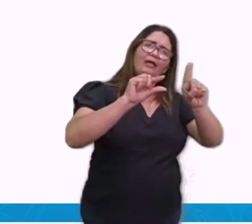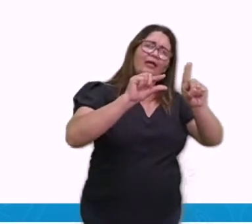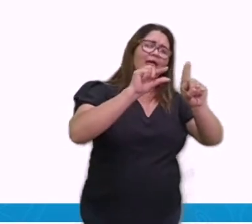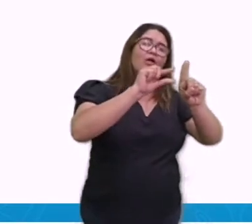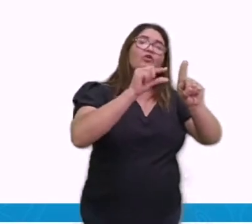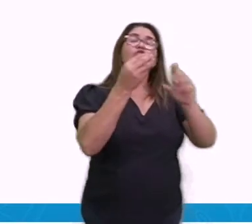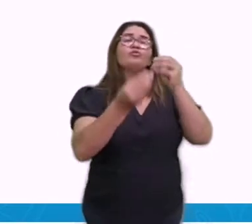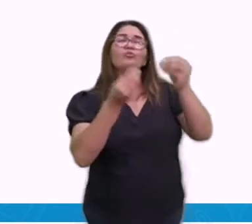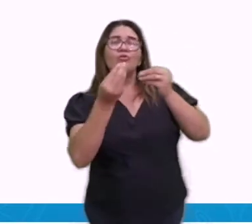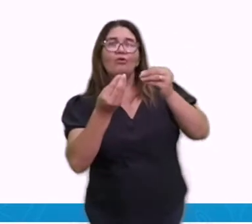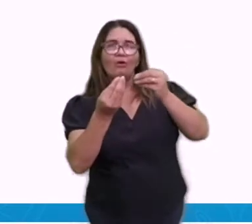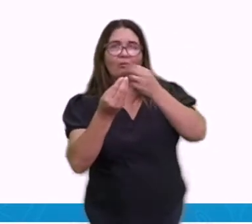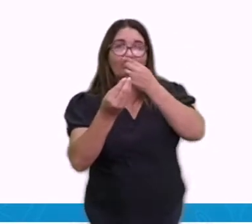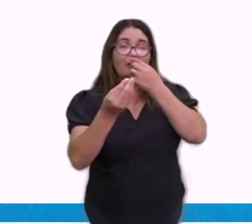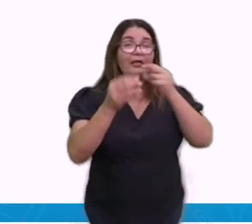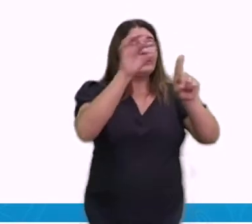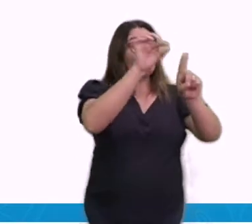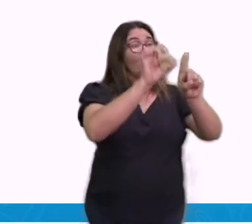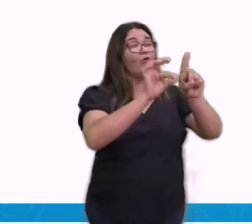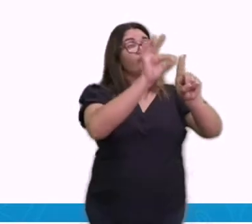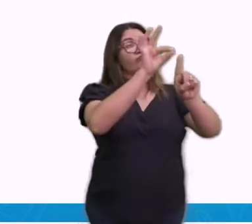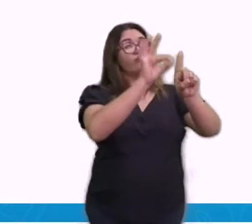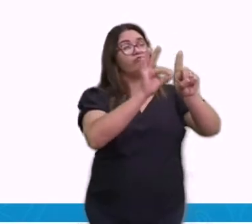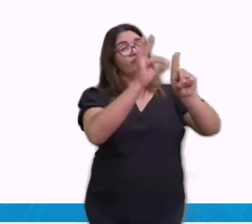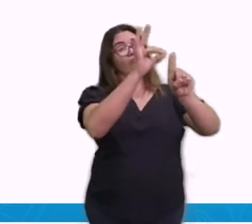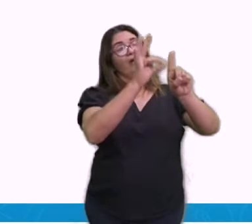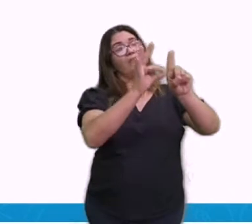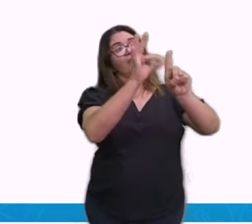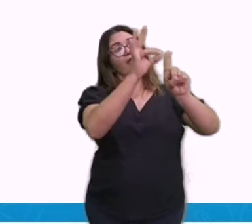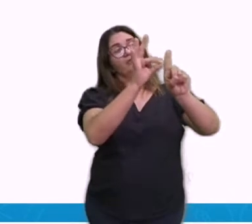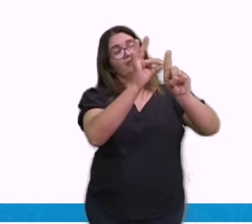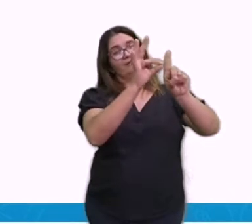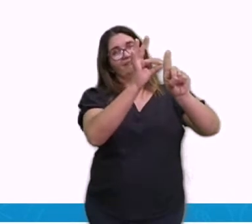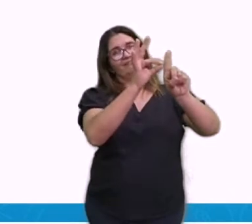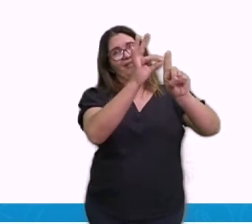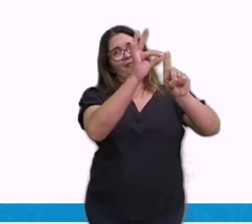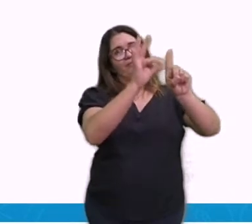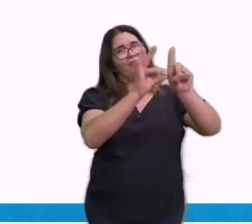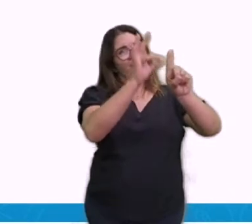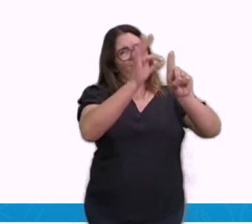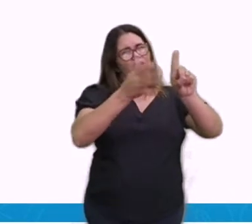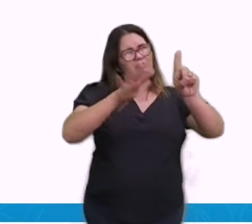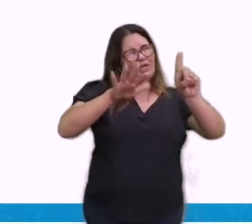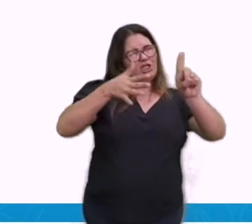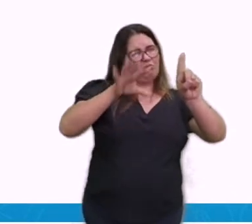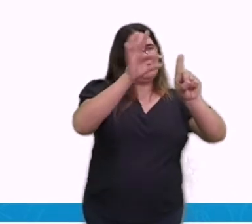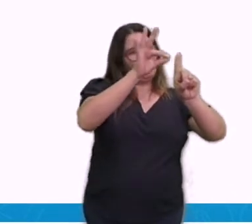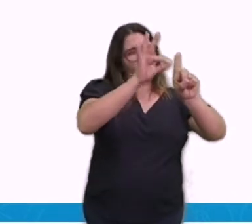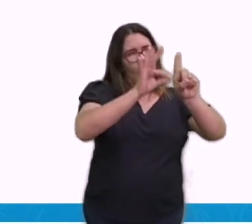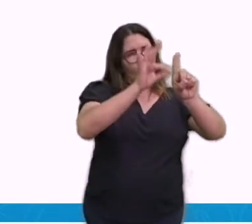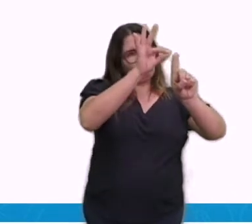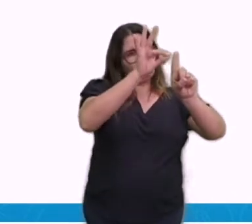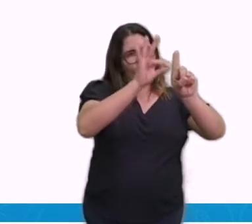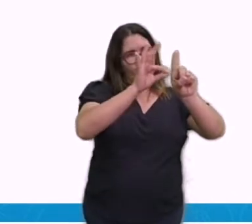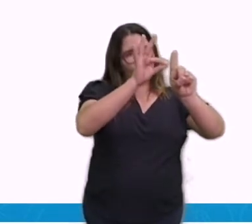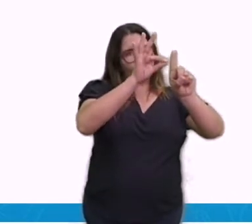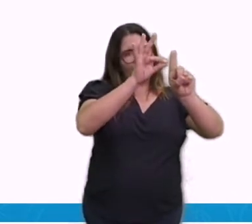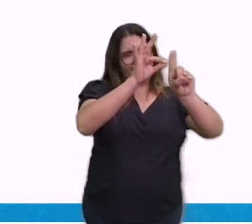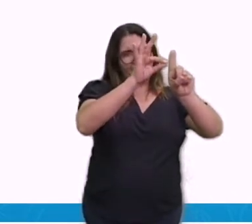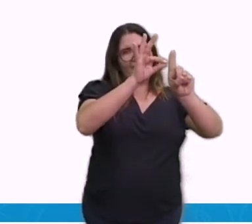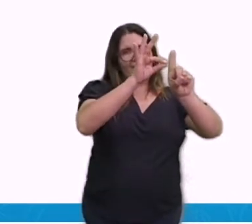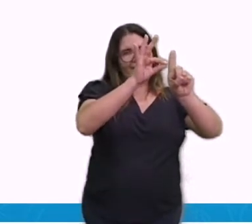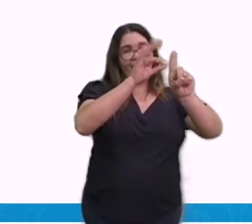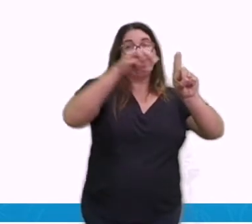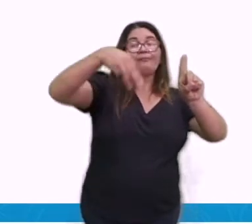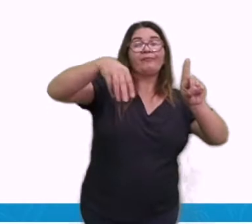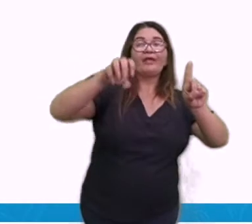mais alta. E fiz aí ó. Um mais ou menos. Uma média. Por isso que eu falo. Temperatura